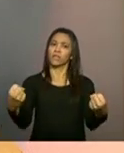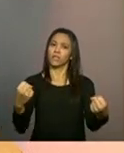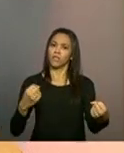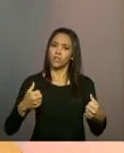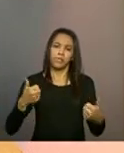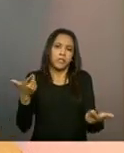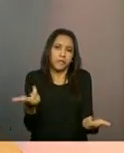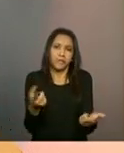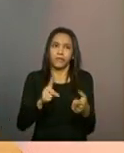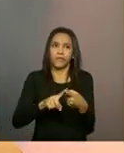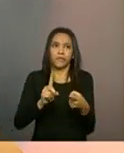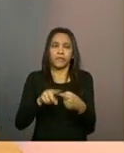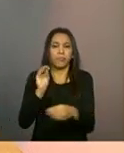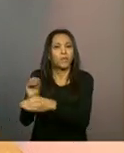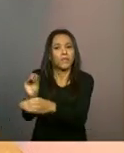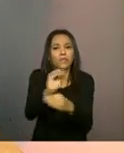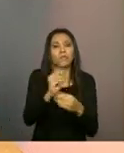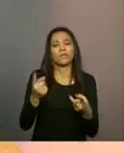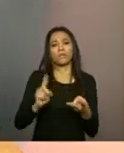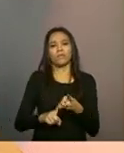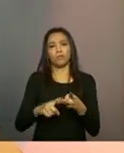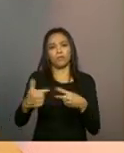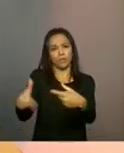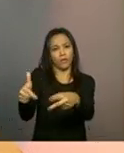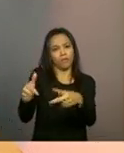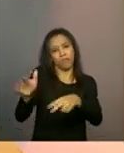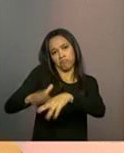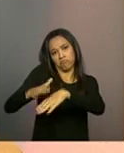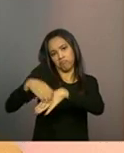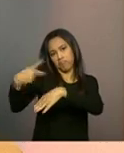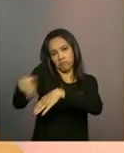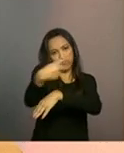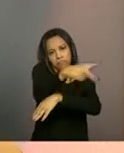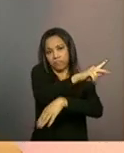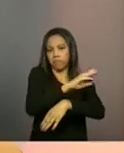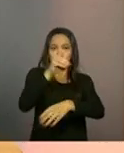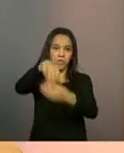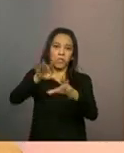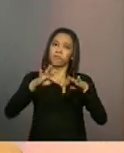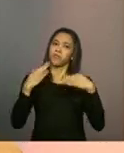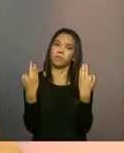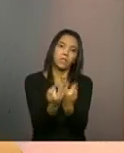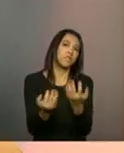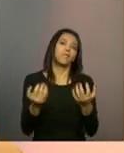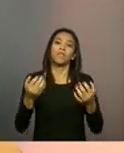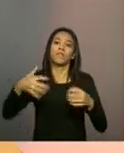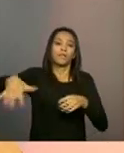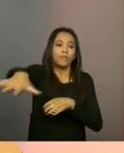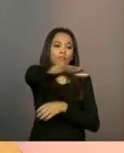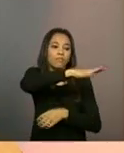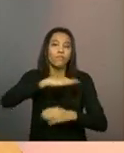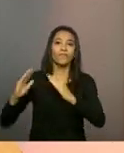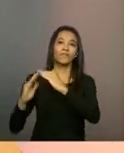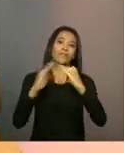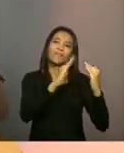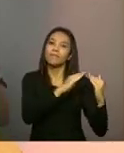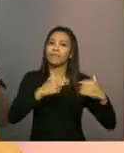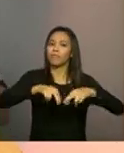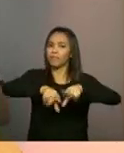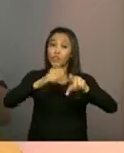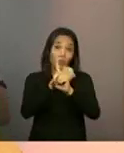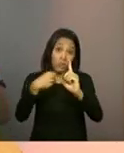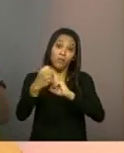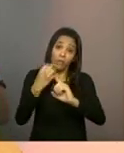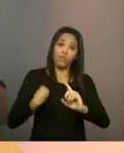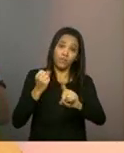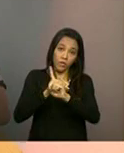termos de capacidade protetiva, de atuação na sua vida, no âmbito familiar, comunitário, na sua vida social, a gente